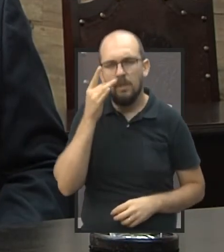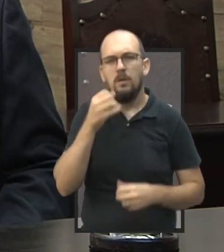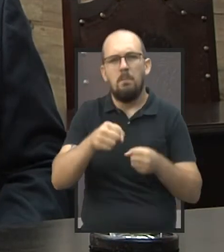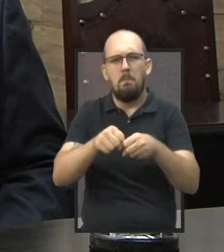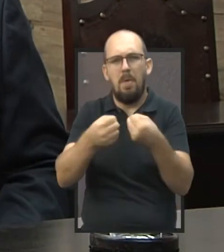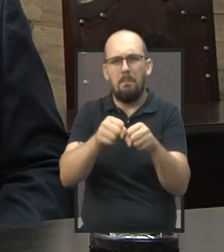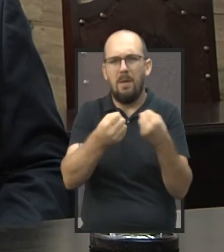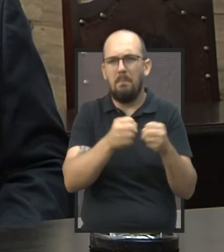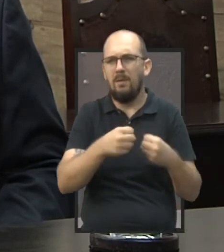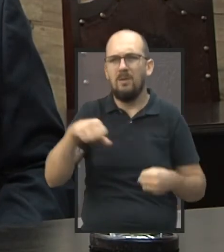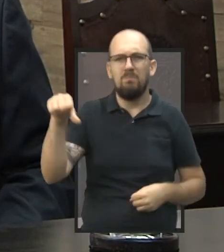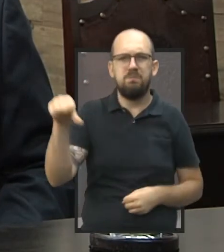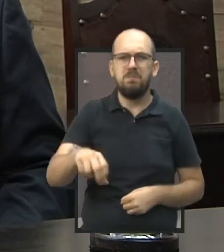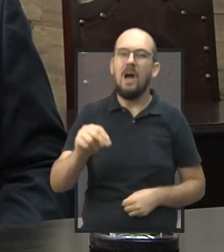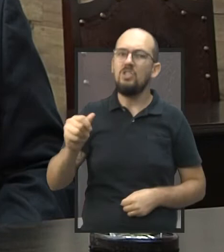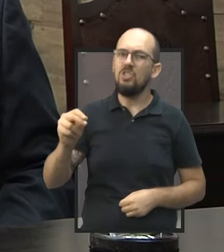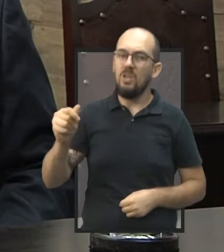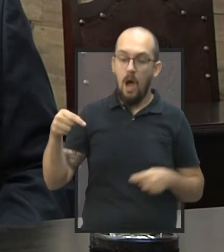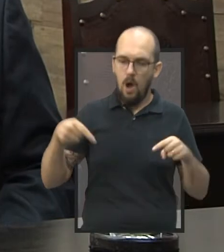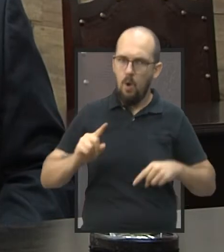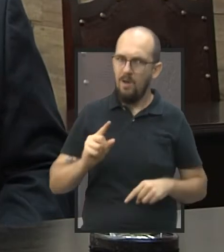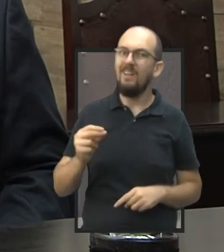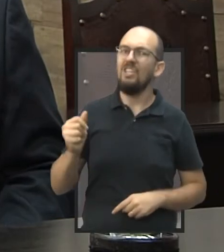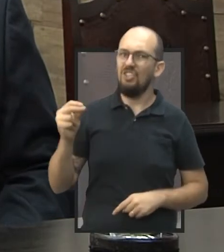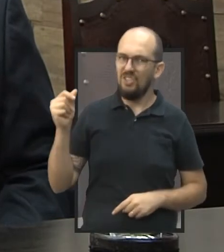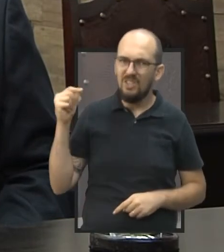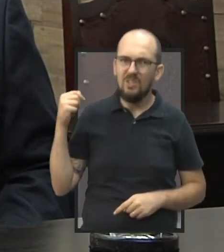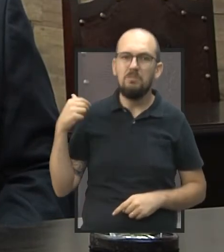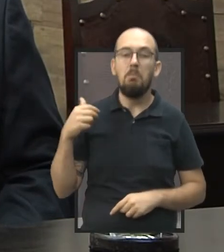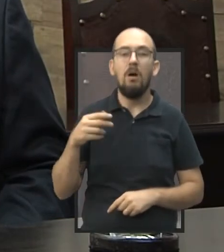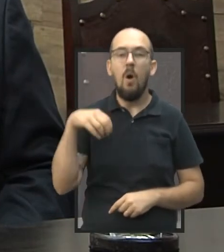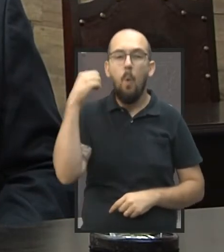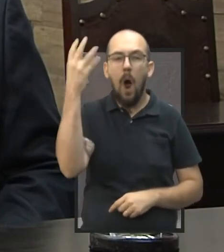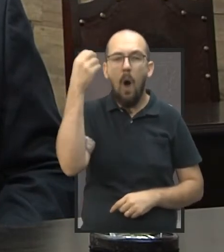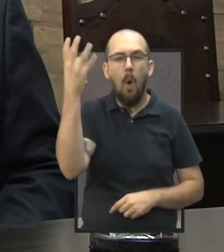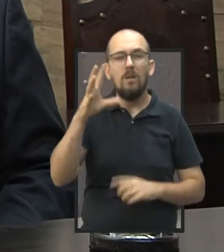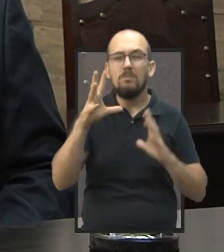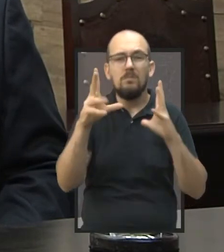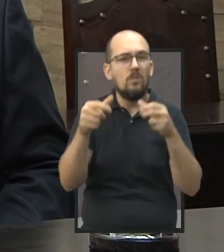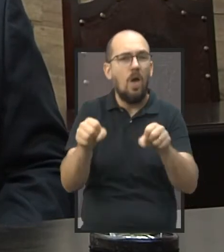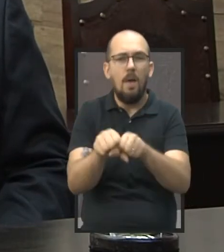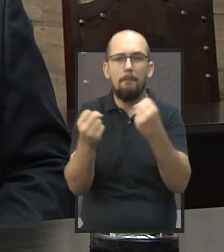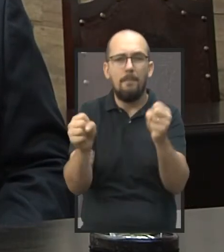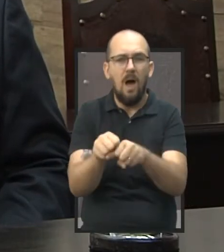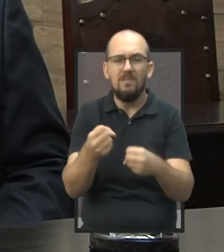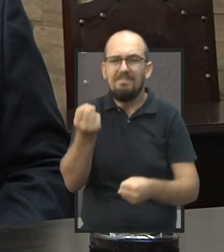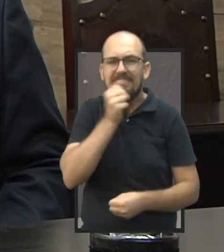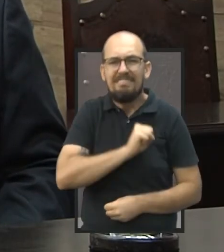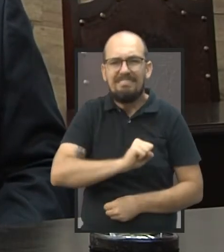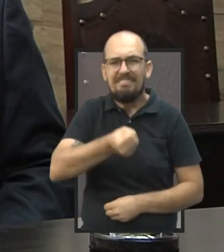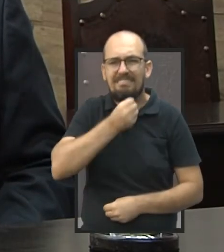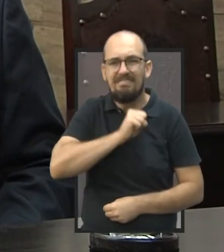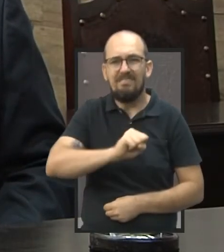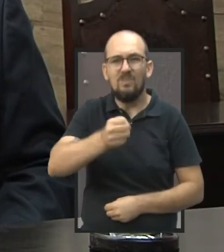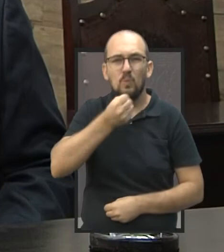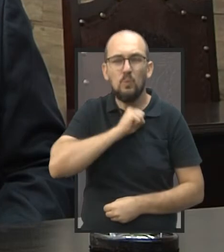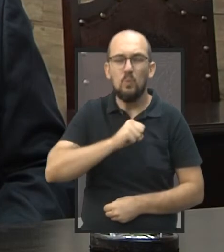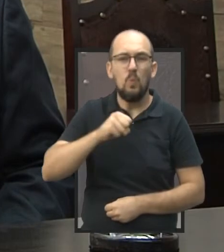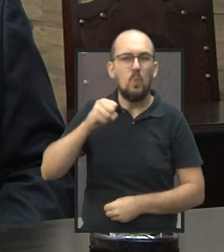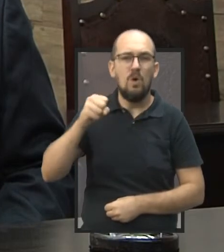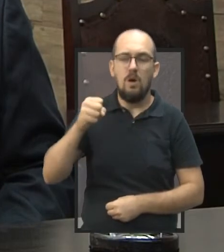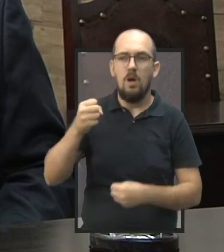agora, não é novidade, é coisa antiga. A cidade está com ambulâncias sucateadas, são ambulâncias antigas